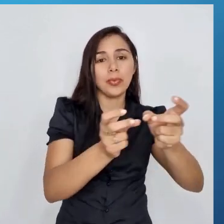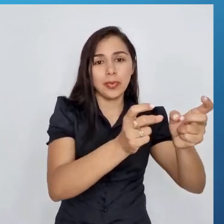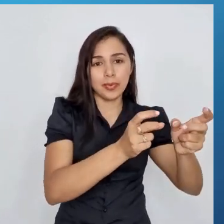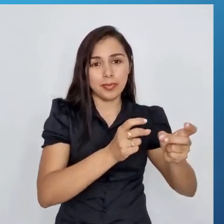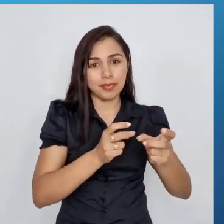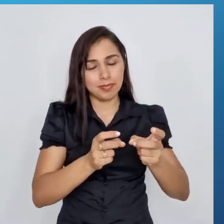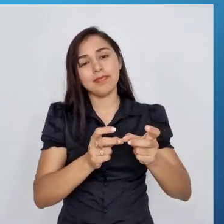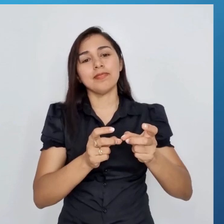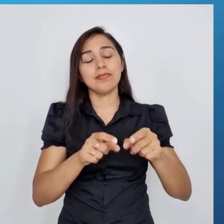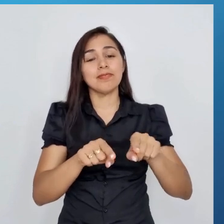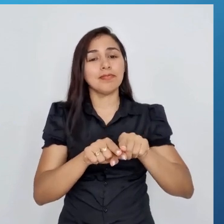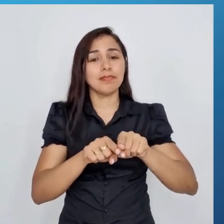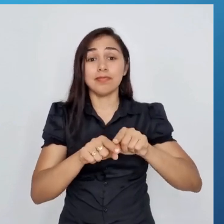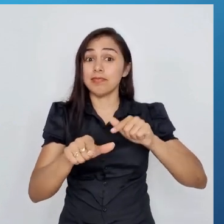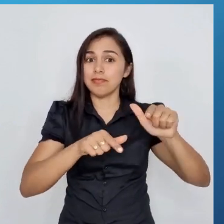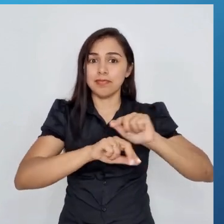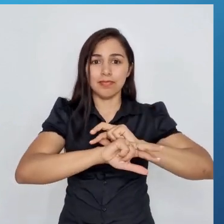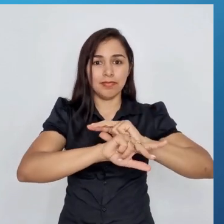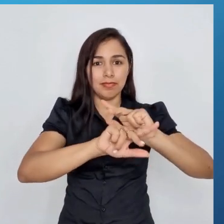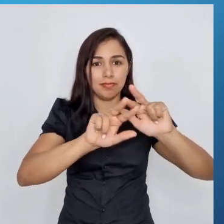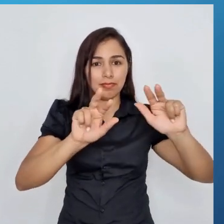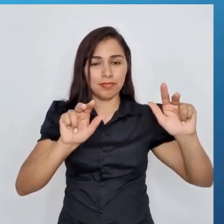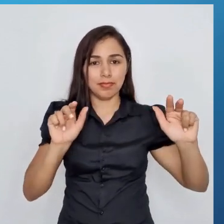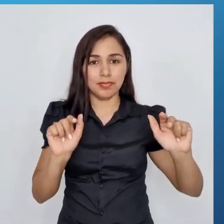a prestação de serviços.